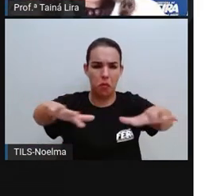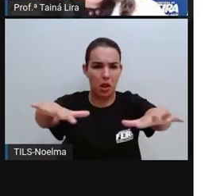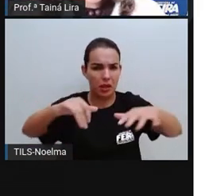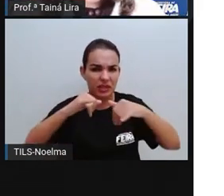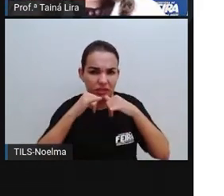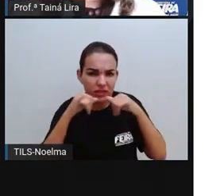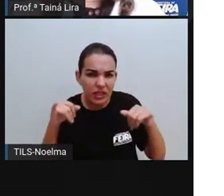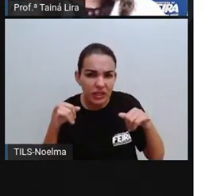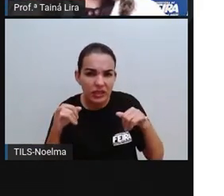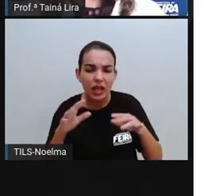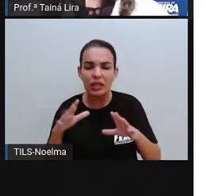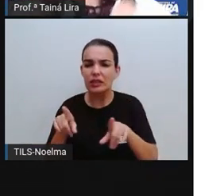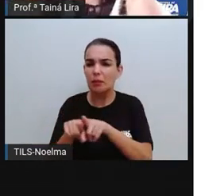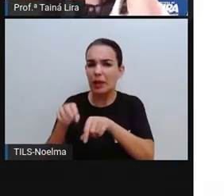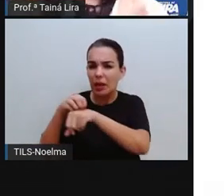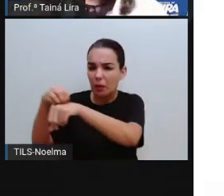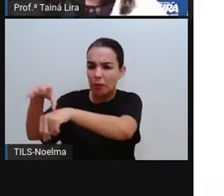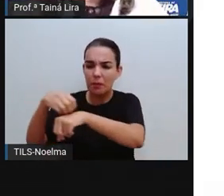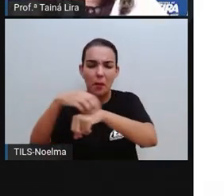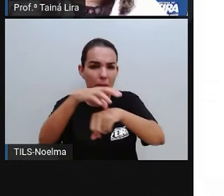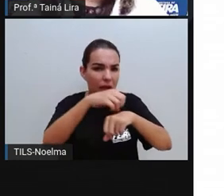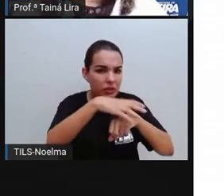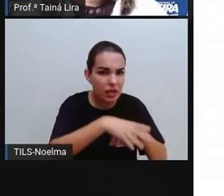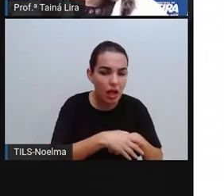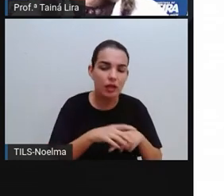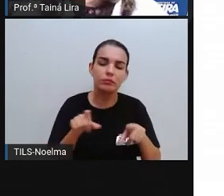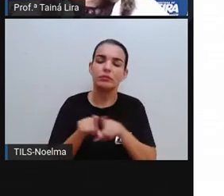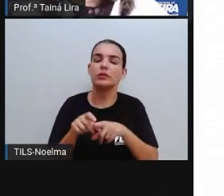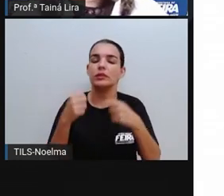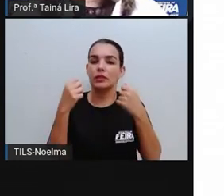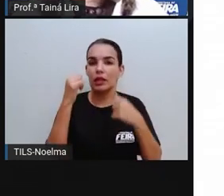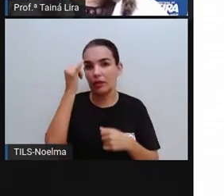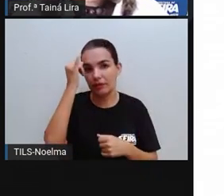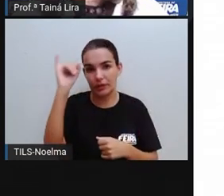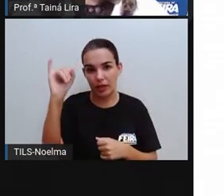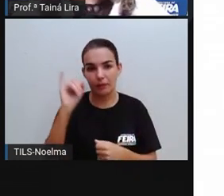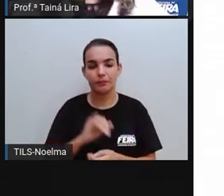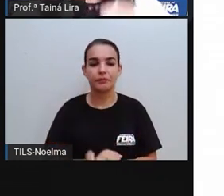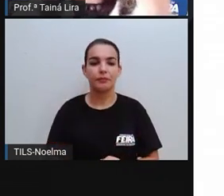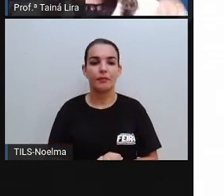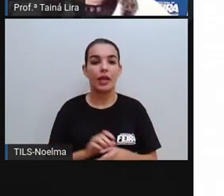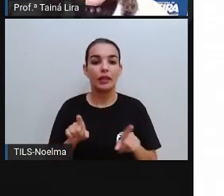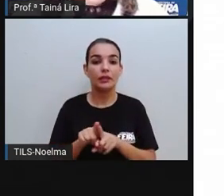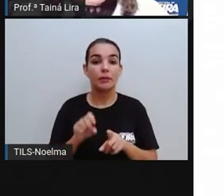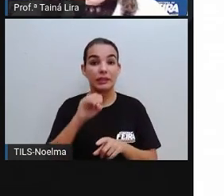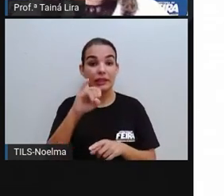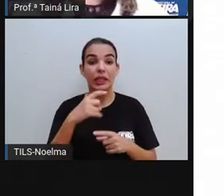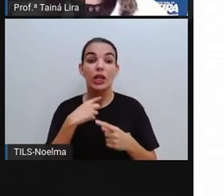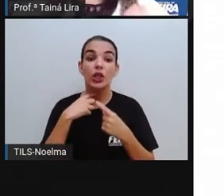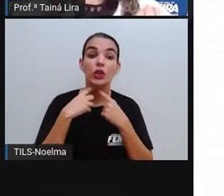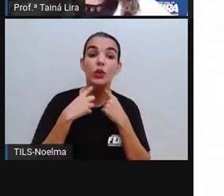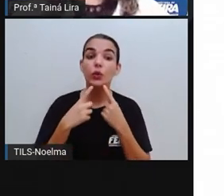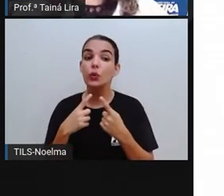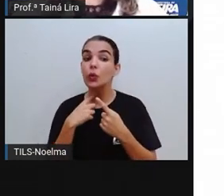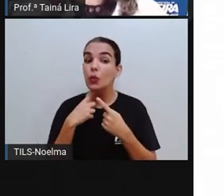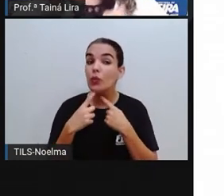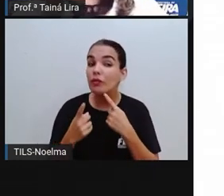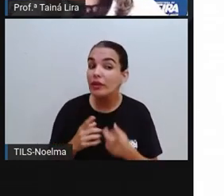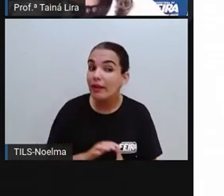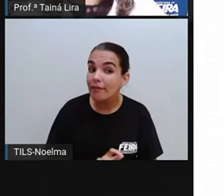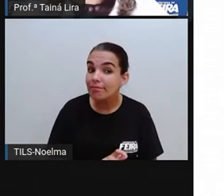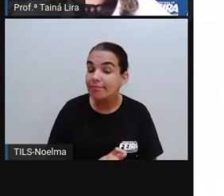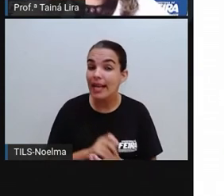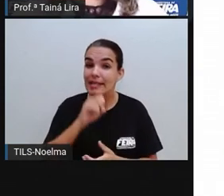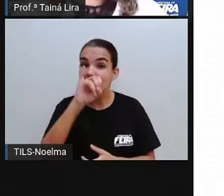compartilhar as notícias, checar se realmente são verdadeiras, tá bom? E na dúvida, não sei se é